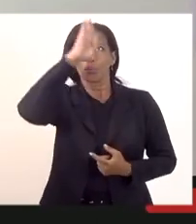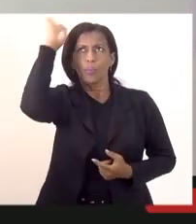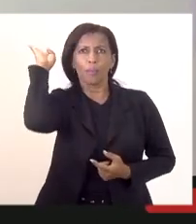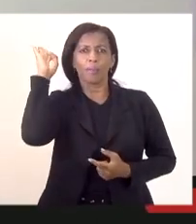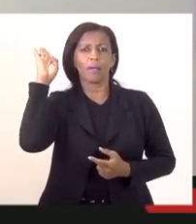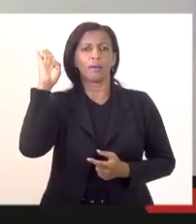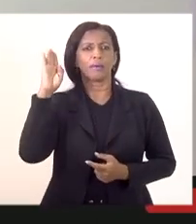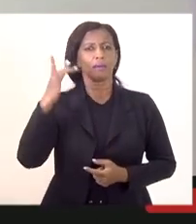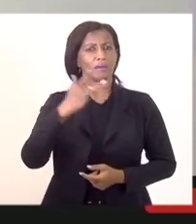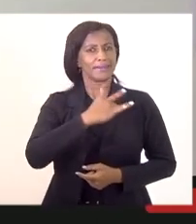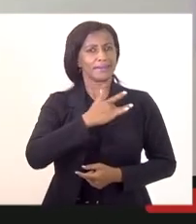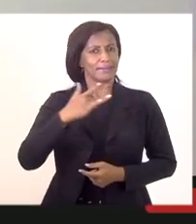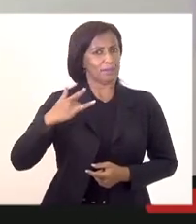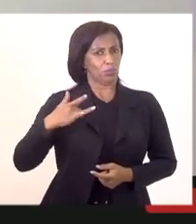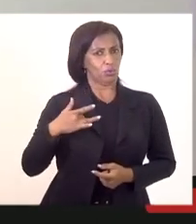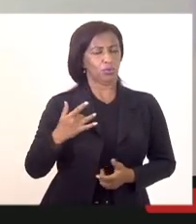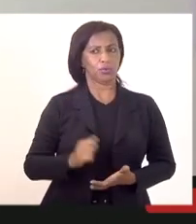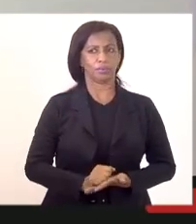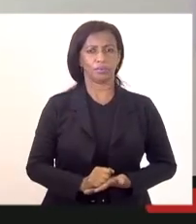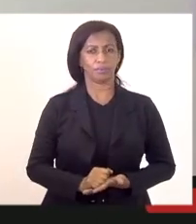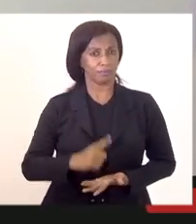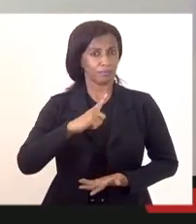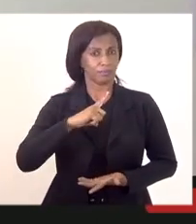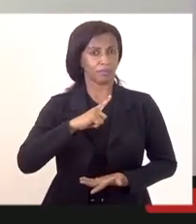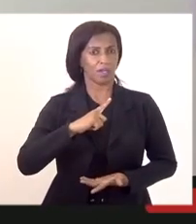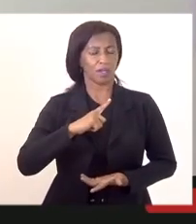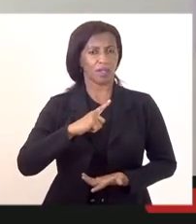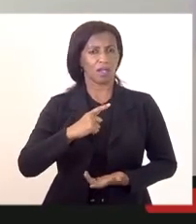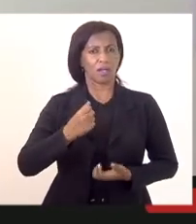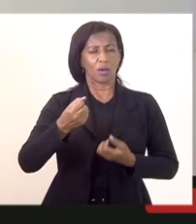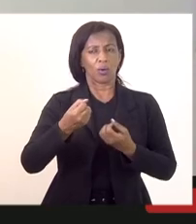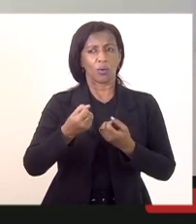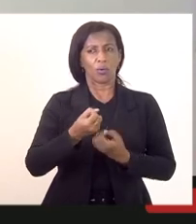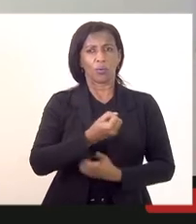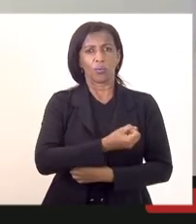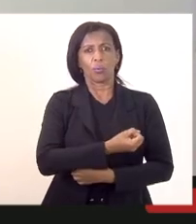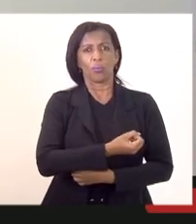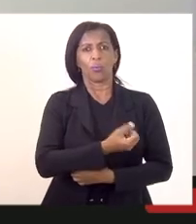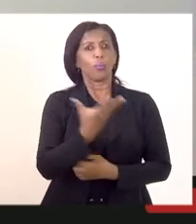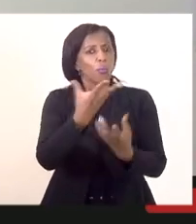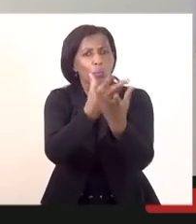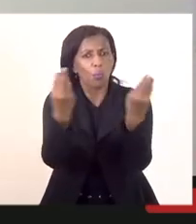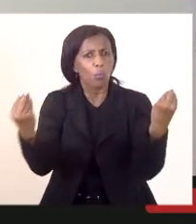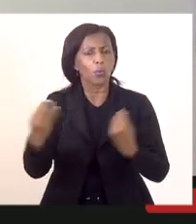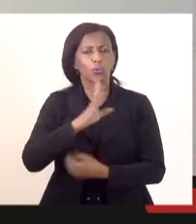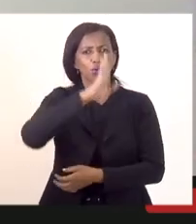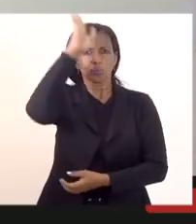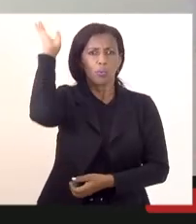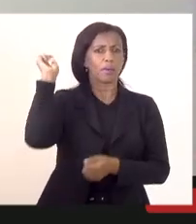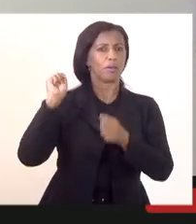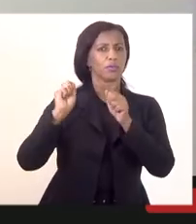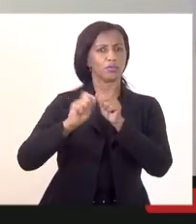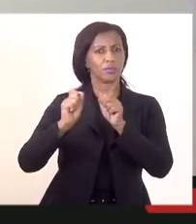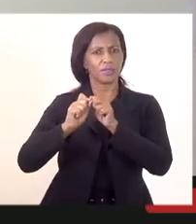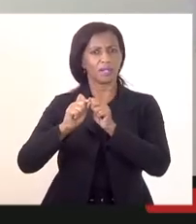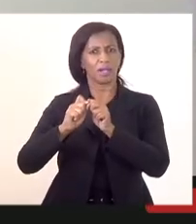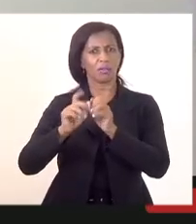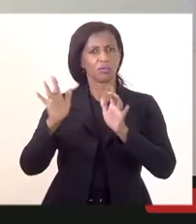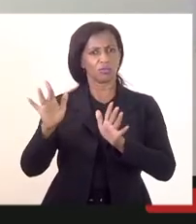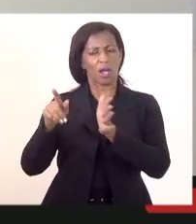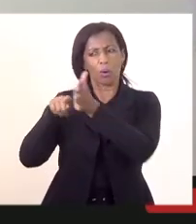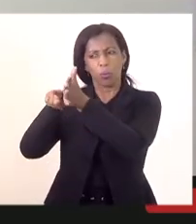A gente recebeu diversos bombeiros aprovados no concurso, que chegaram a fazer todos os exames,